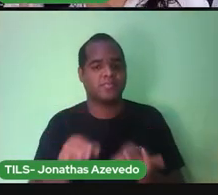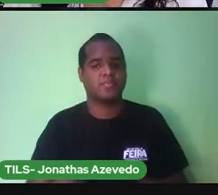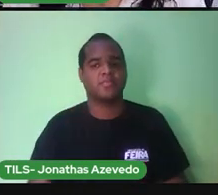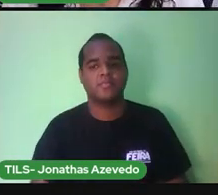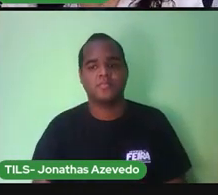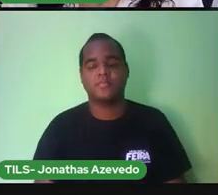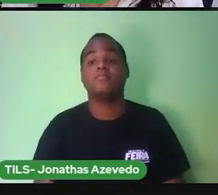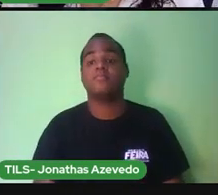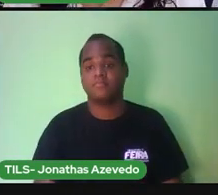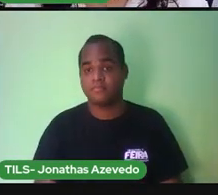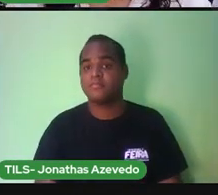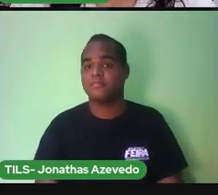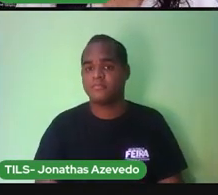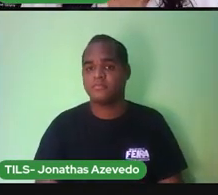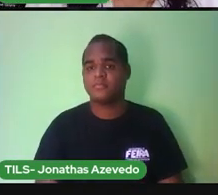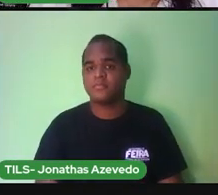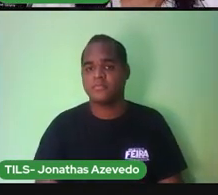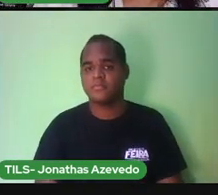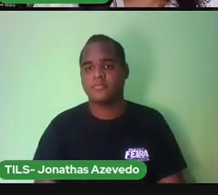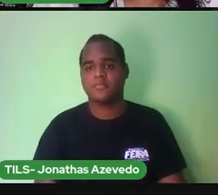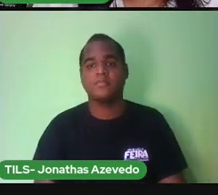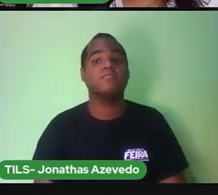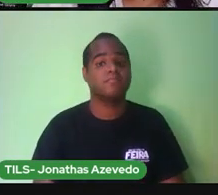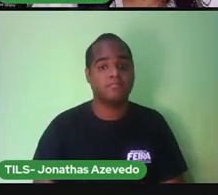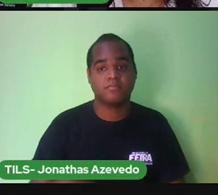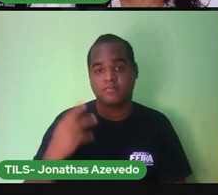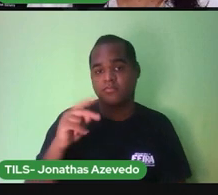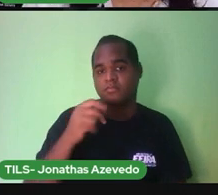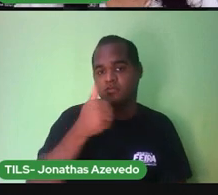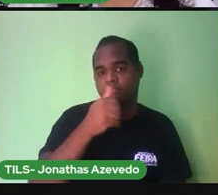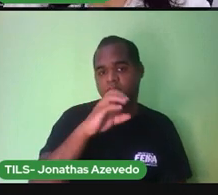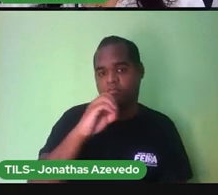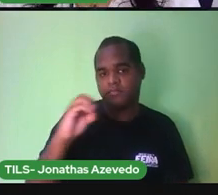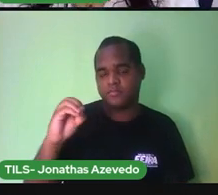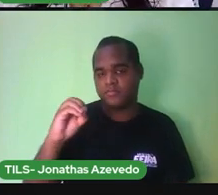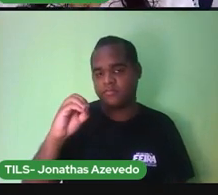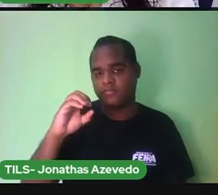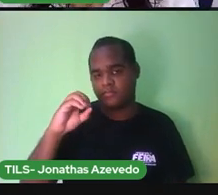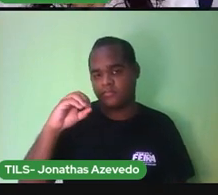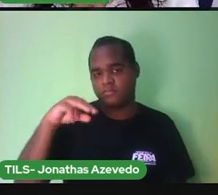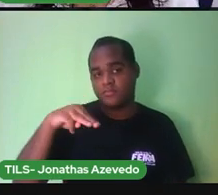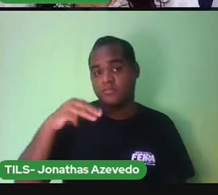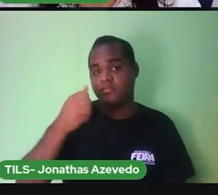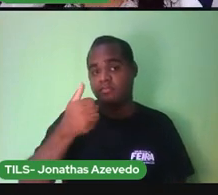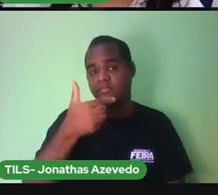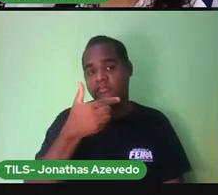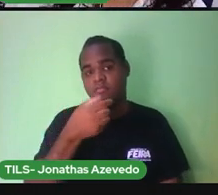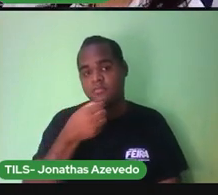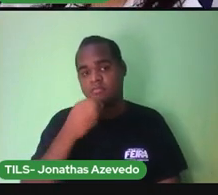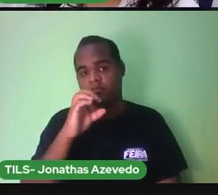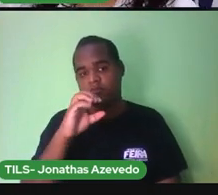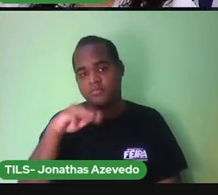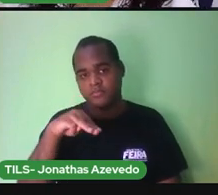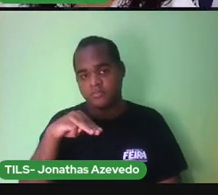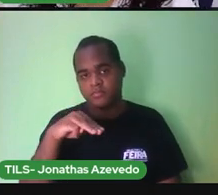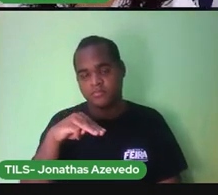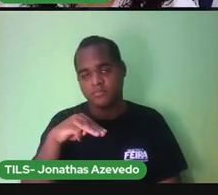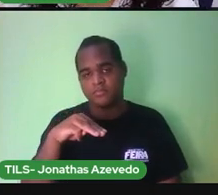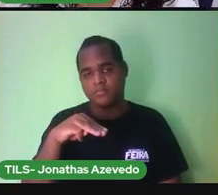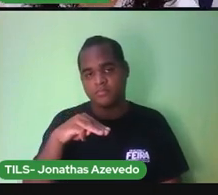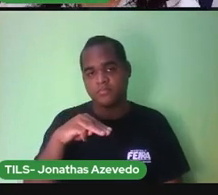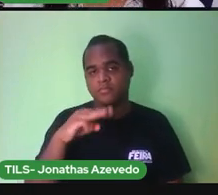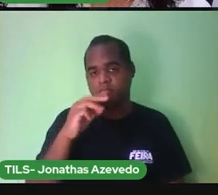E ficaria assim 100 centímetros 120 centímetros E 150